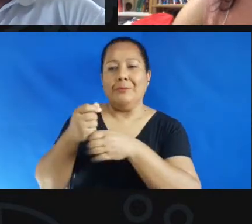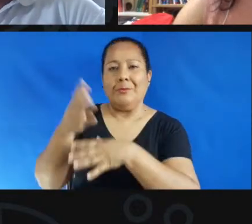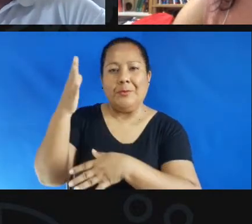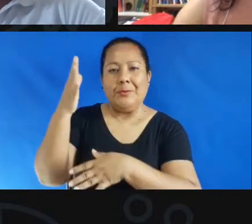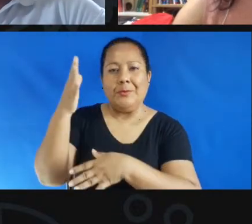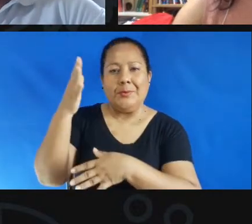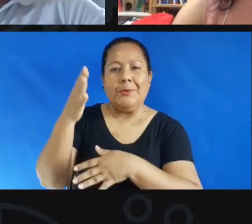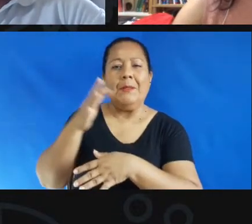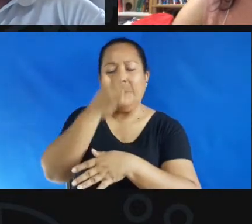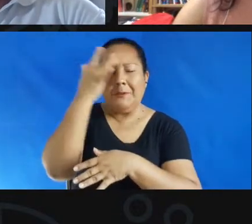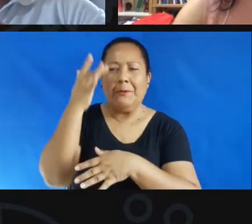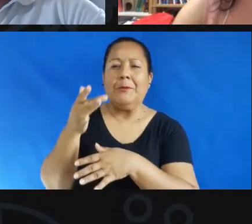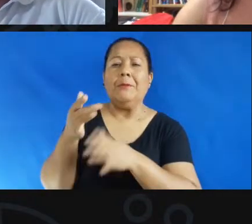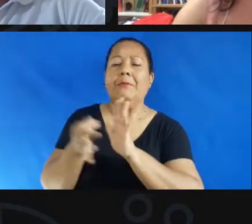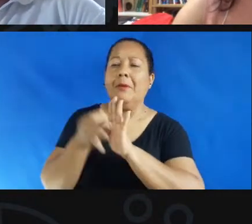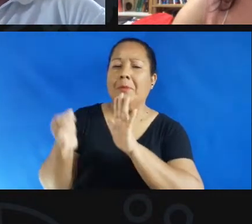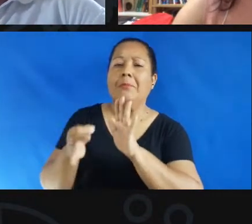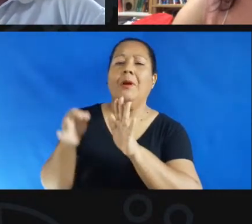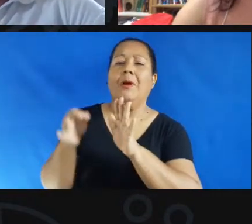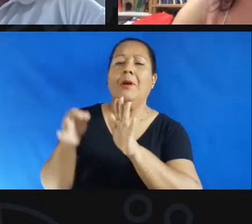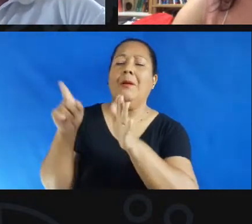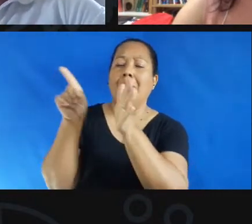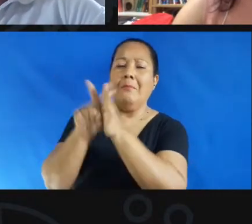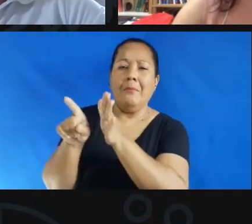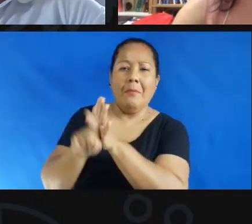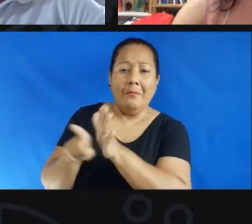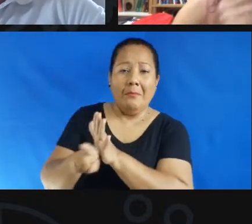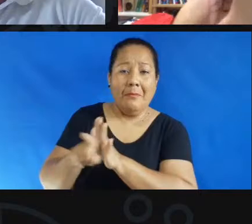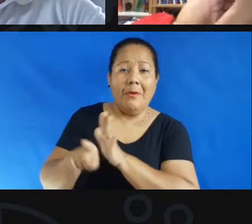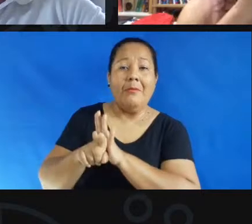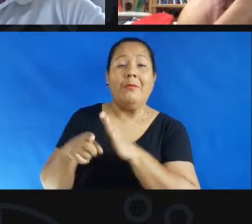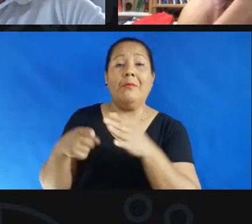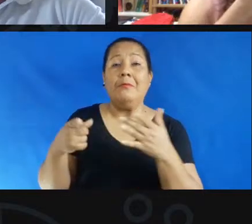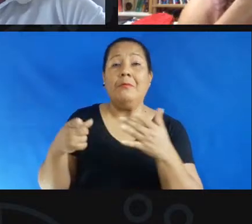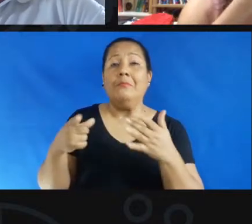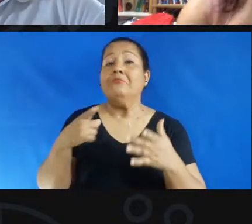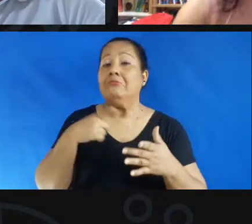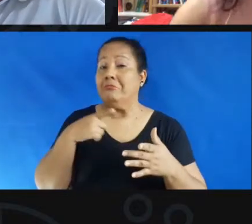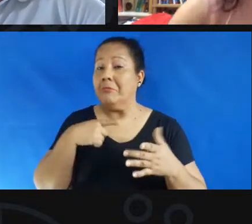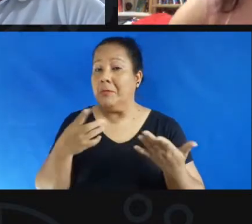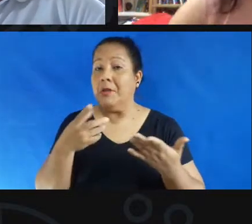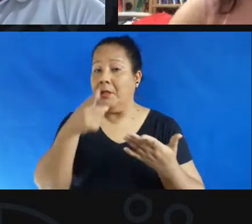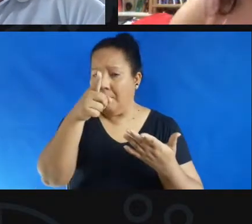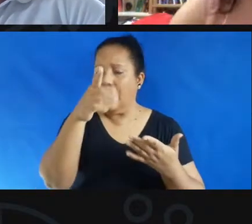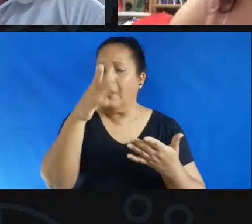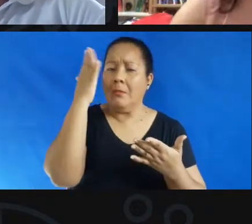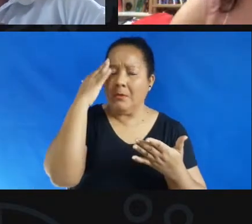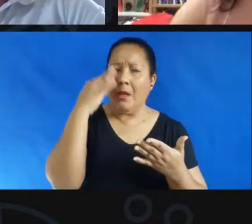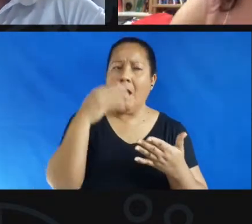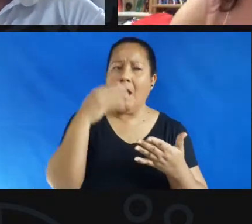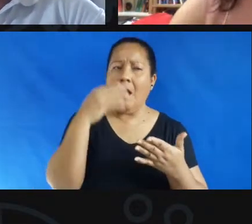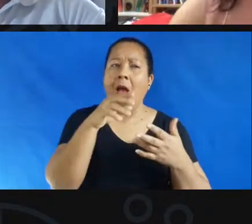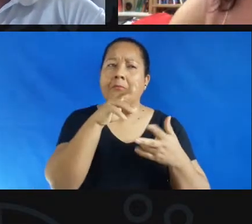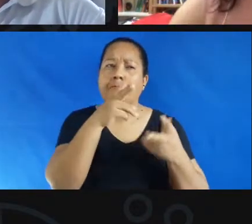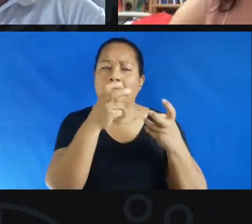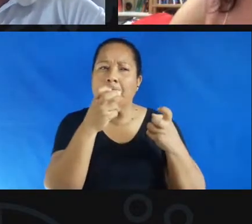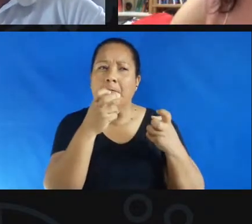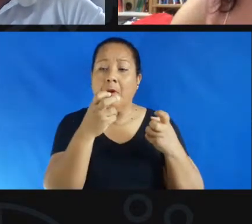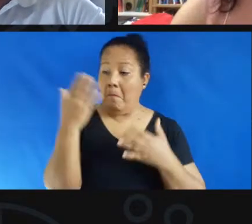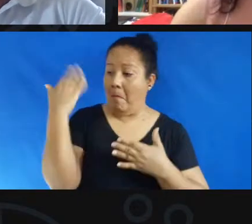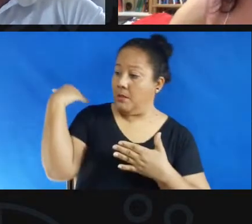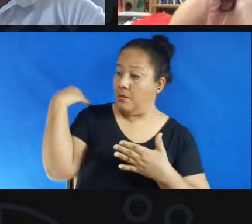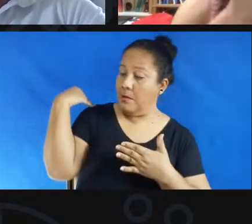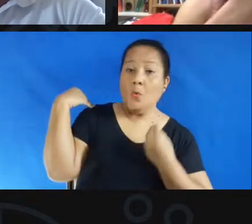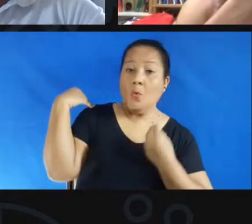qual a modalidade dos esportes que você tem acompanhado e que a gente vê uma evolução pedagógica principalmente